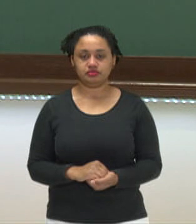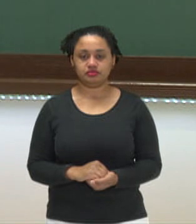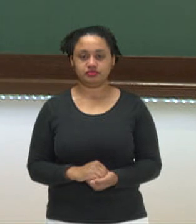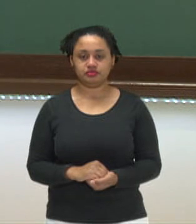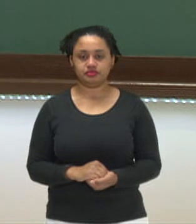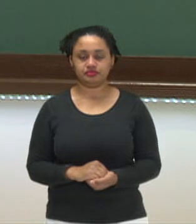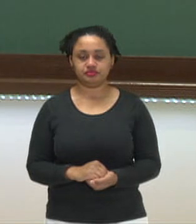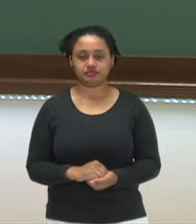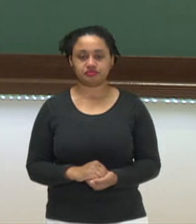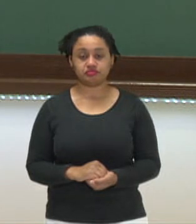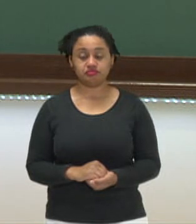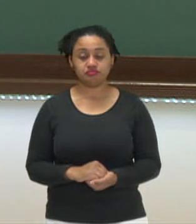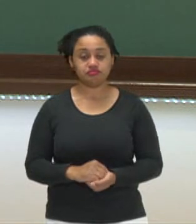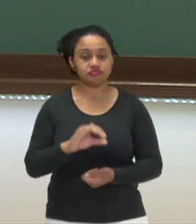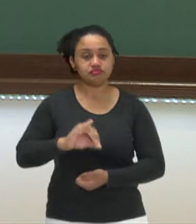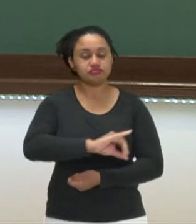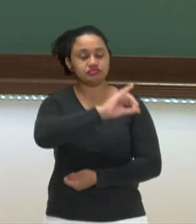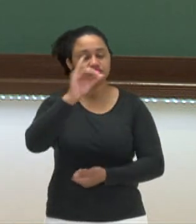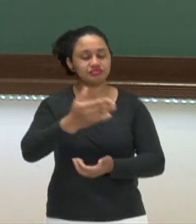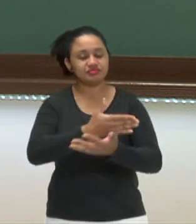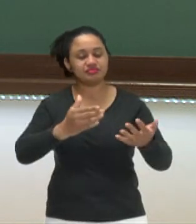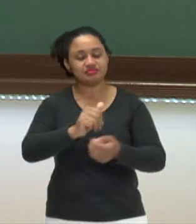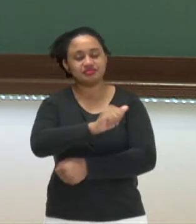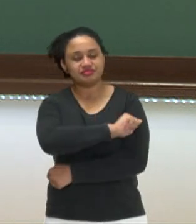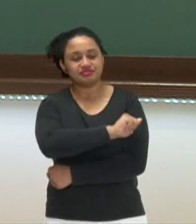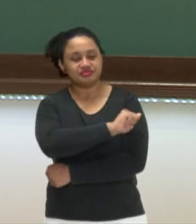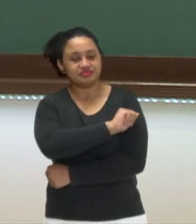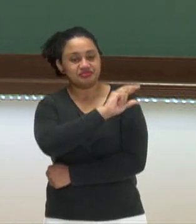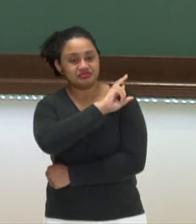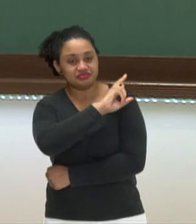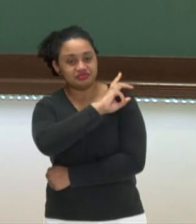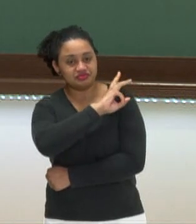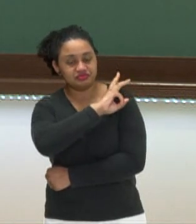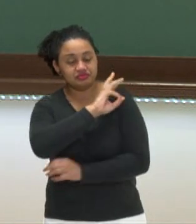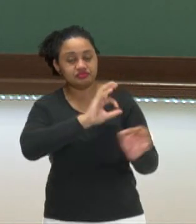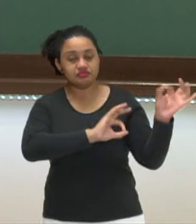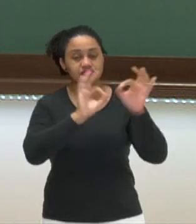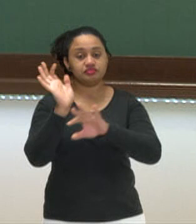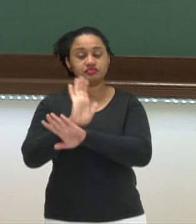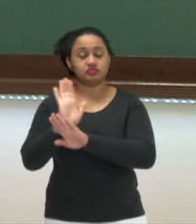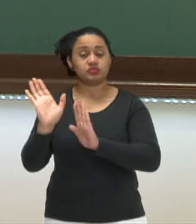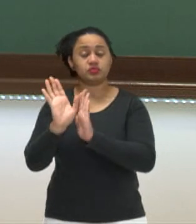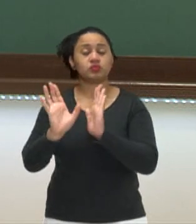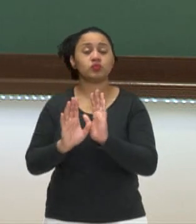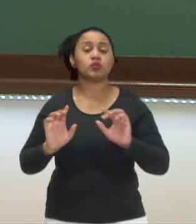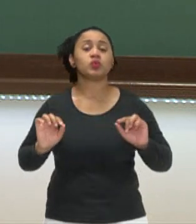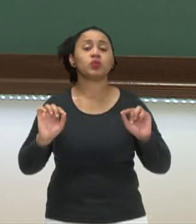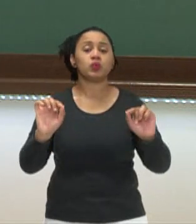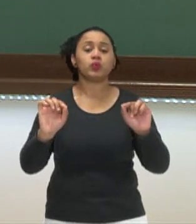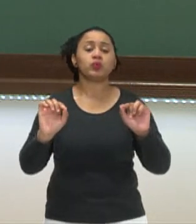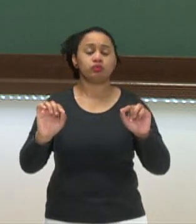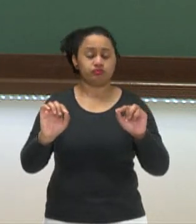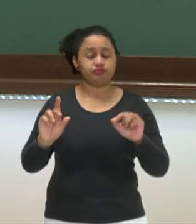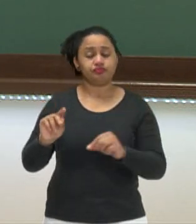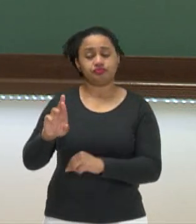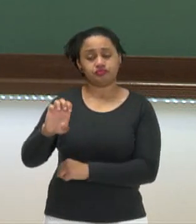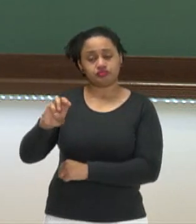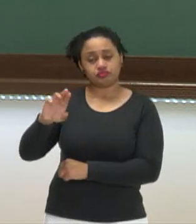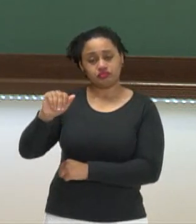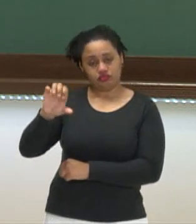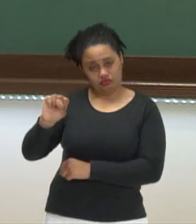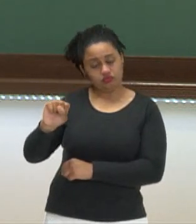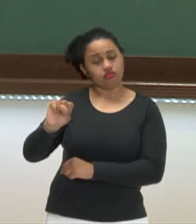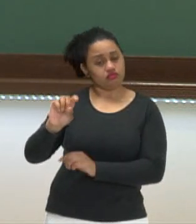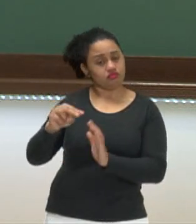Olá, estudantes da terceira série do Ensino Médio. Nesse vídeo a gente vai conversar sobre os prismas,